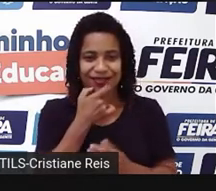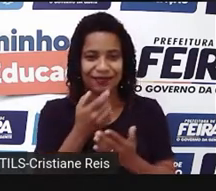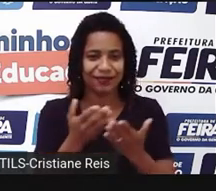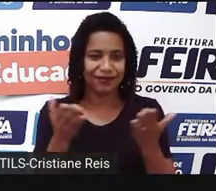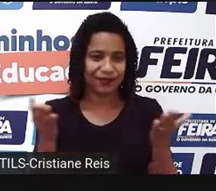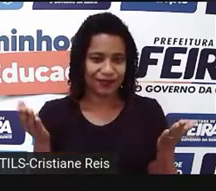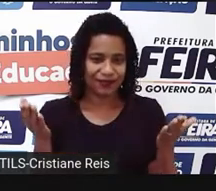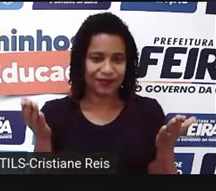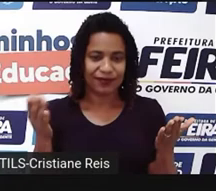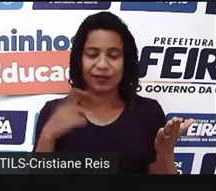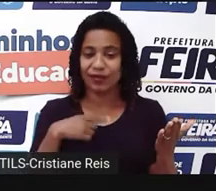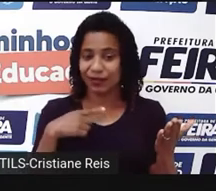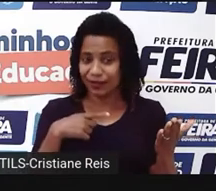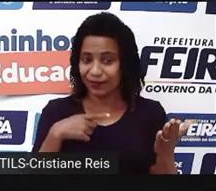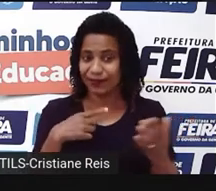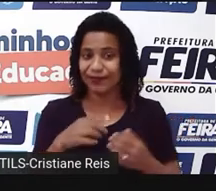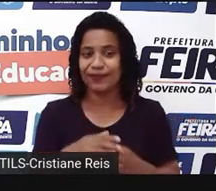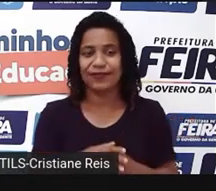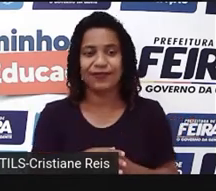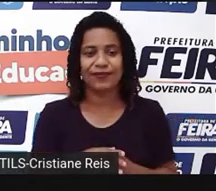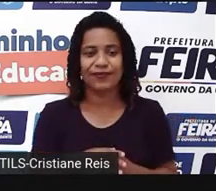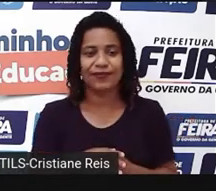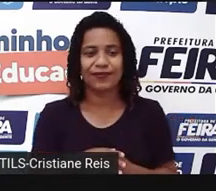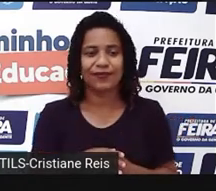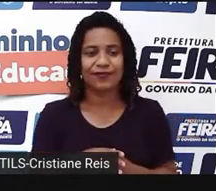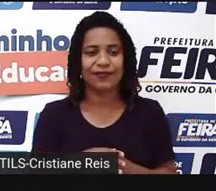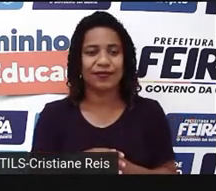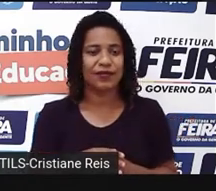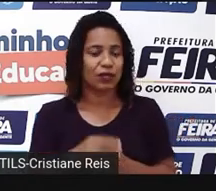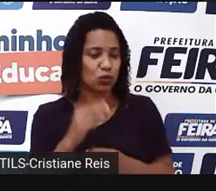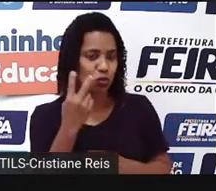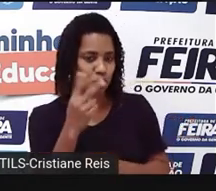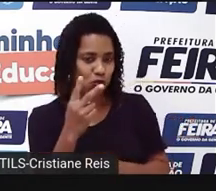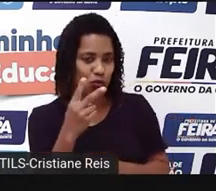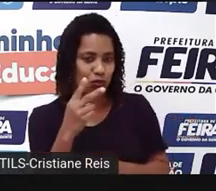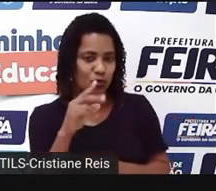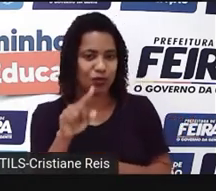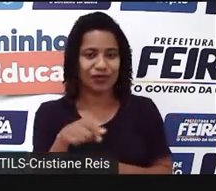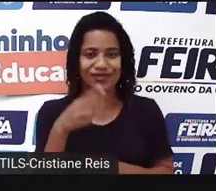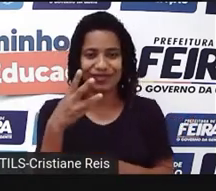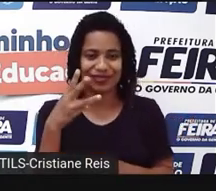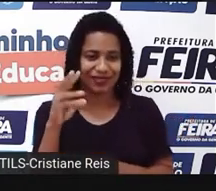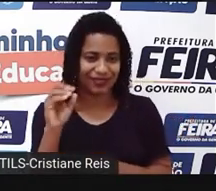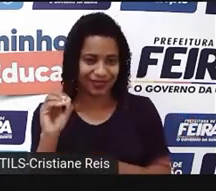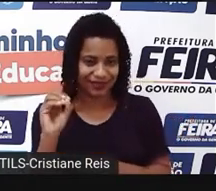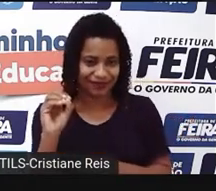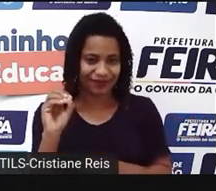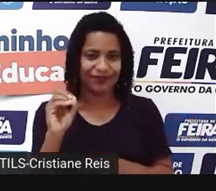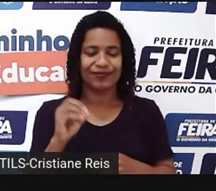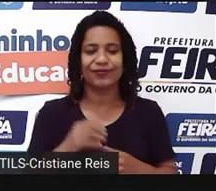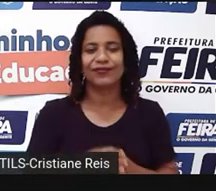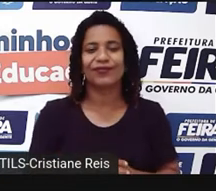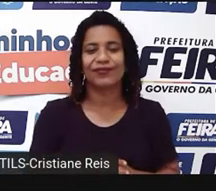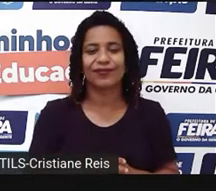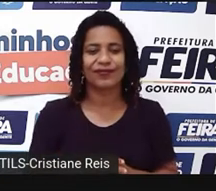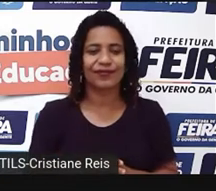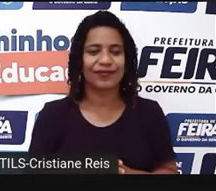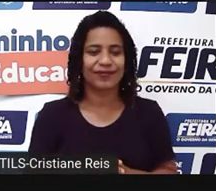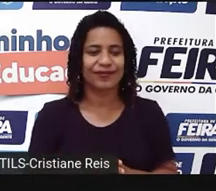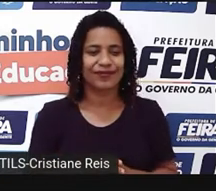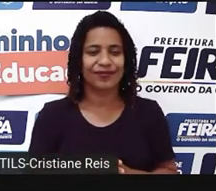and é opcional, 30 cents. 2 dólares e 30 centavos. Ok, students? Let's go.